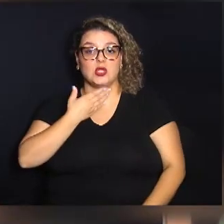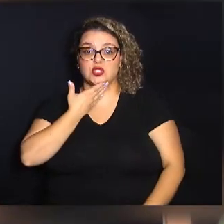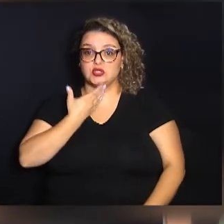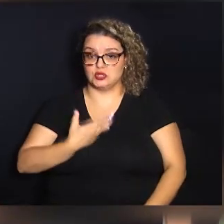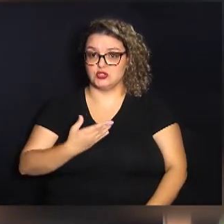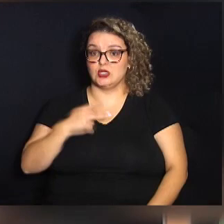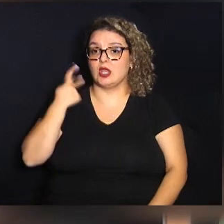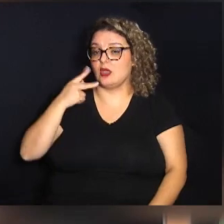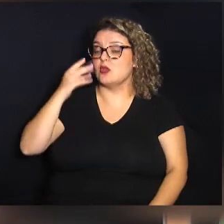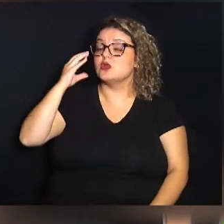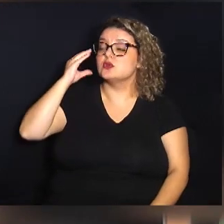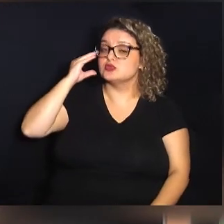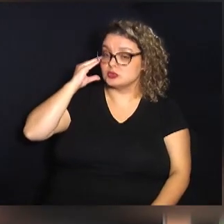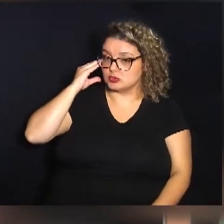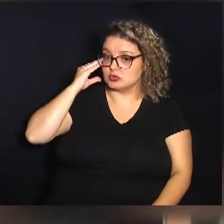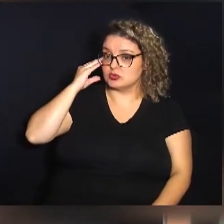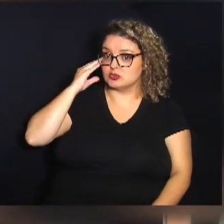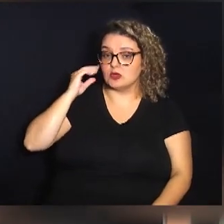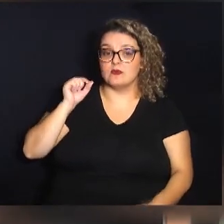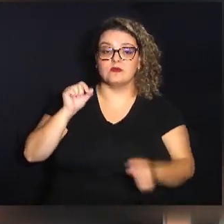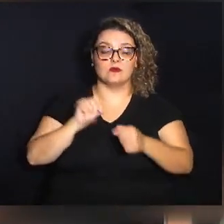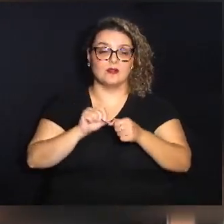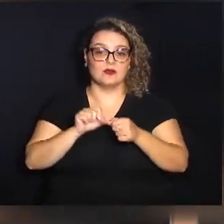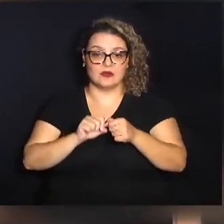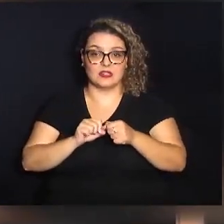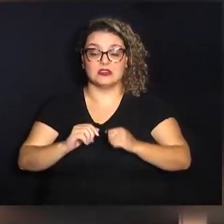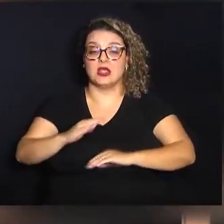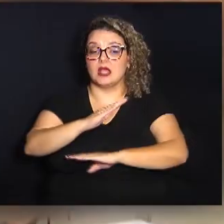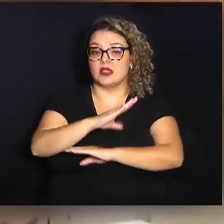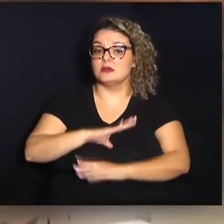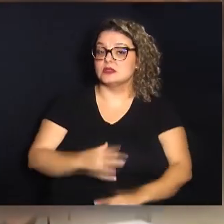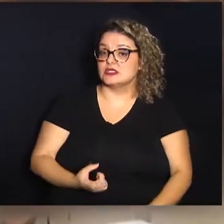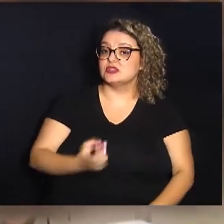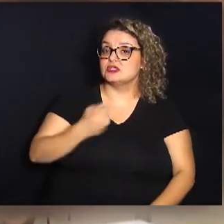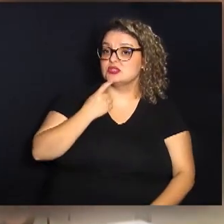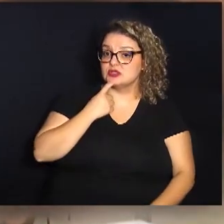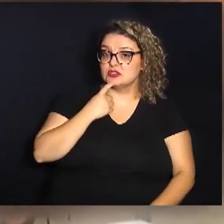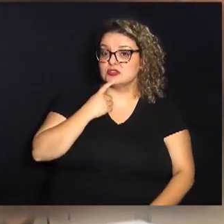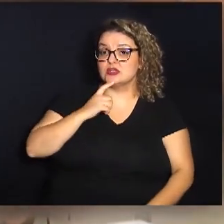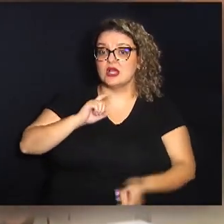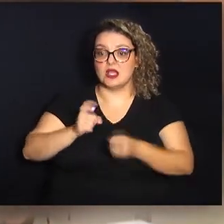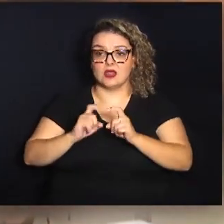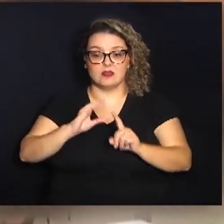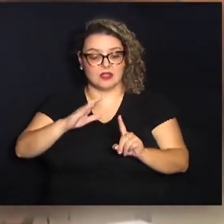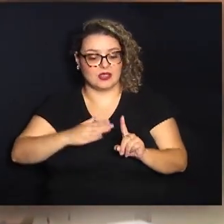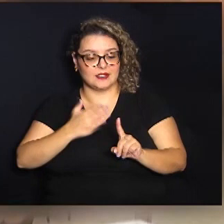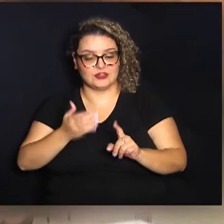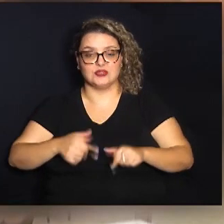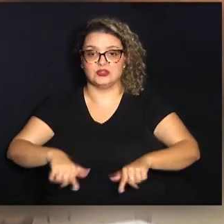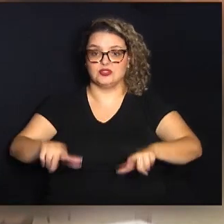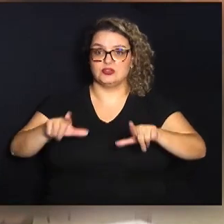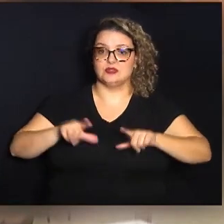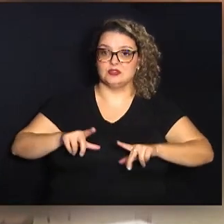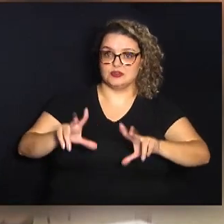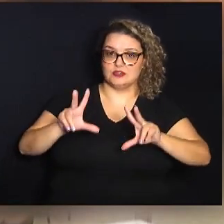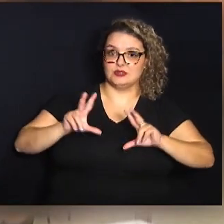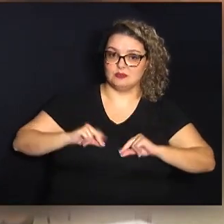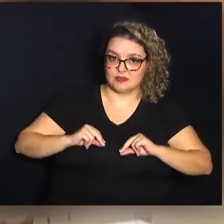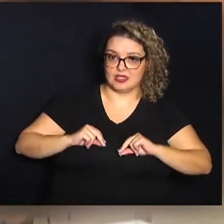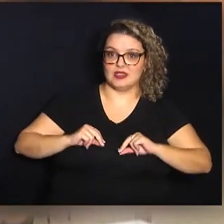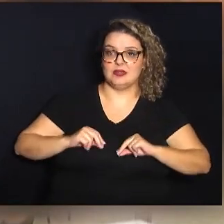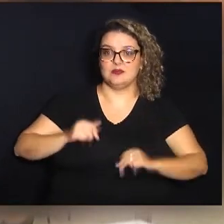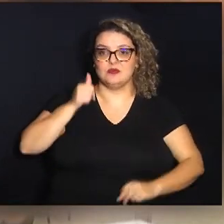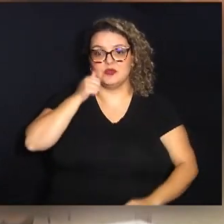luiz e luiz cirilo foi realizada na câmara de campinas a solenidade de entrega do diploma de mérito